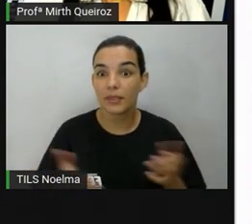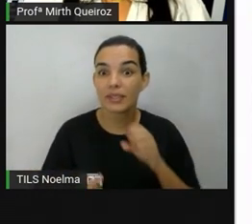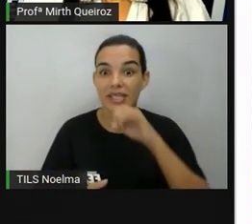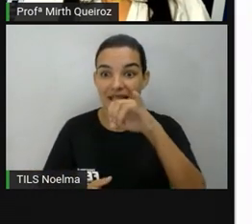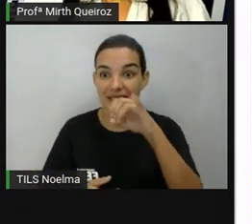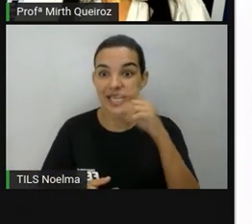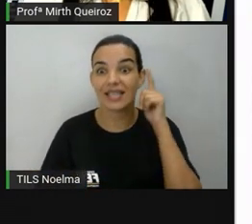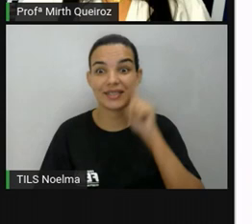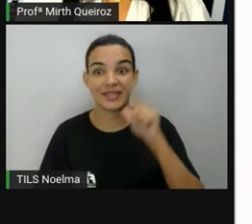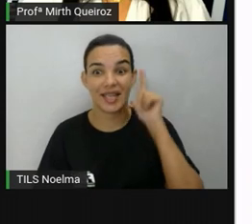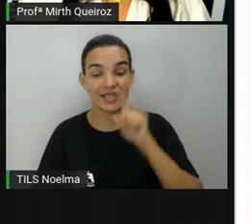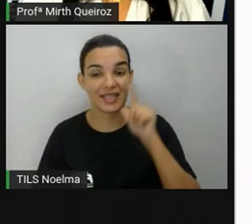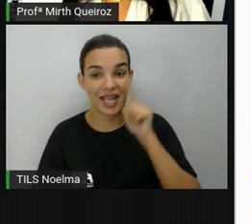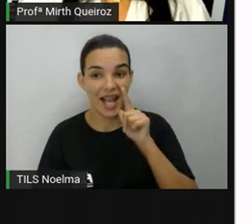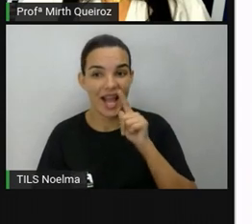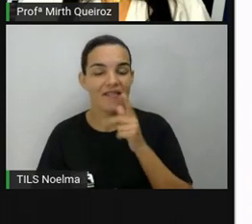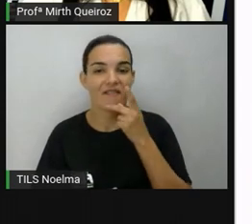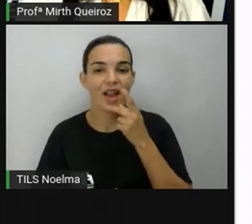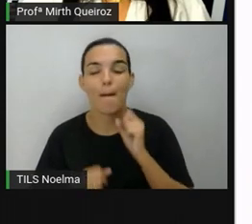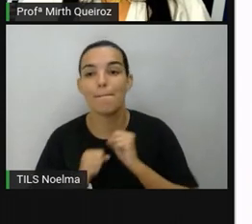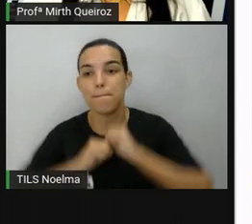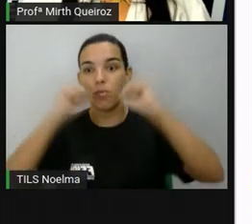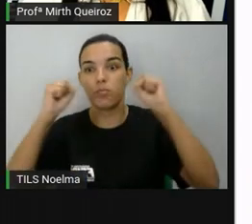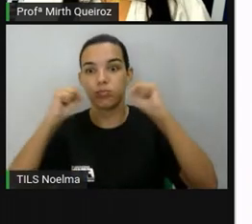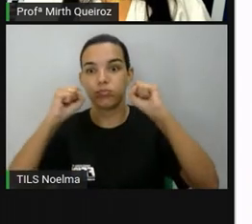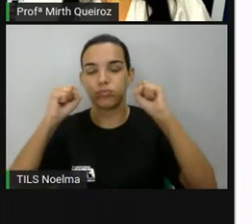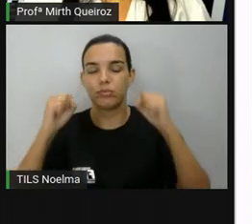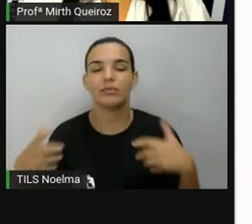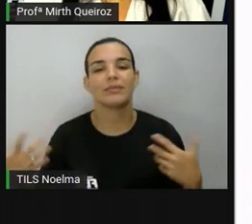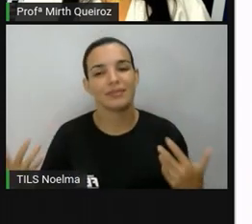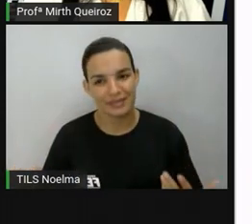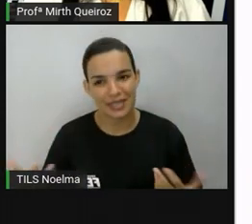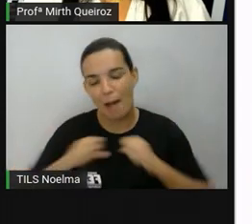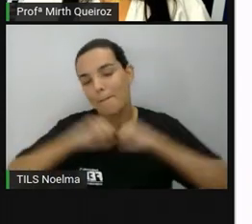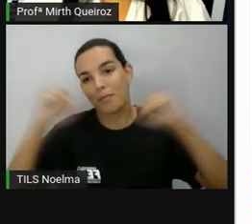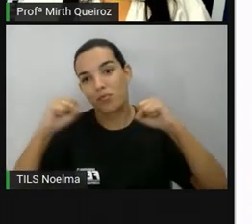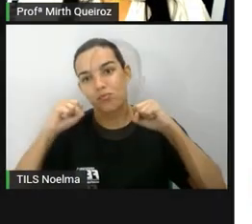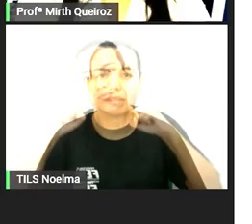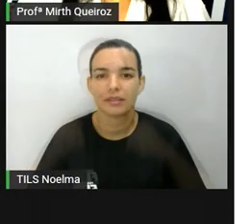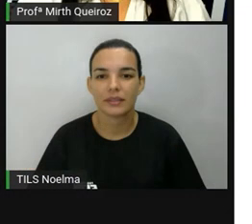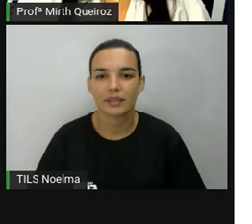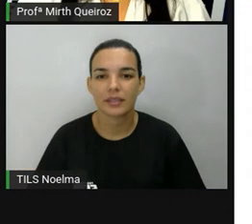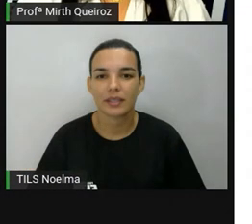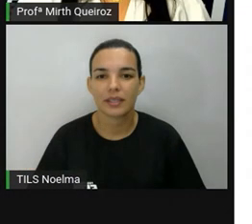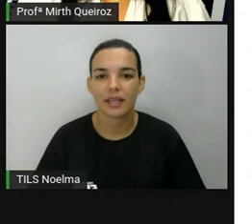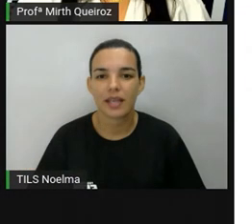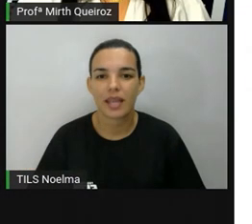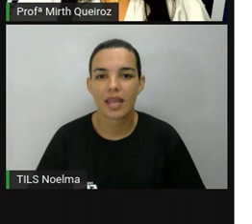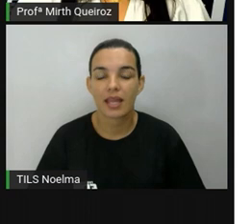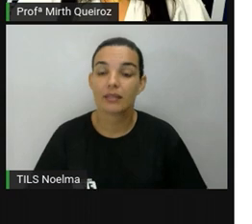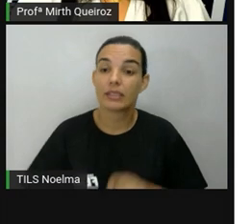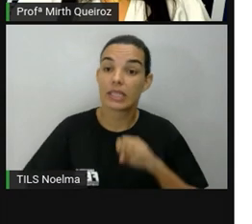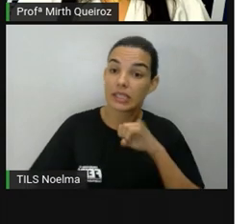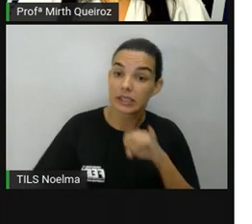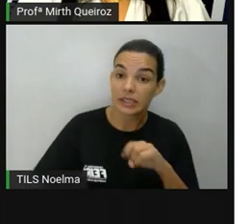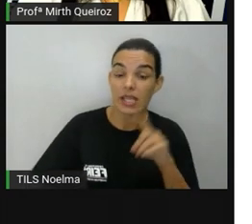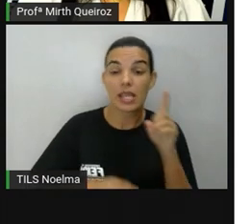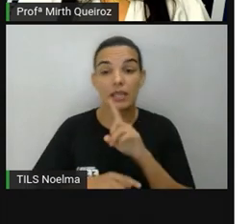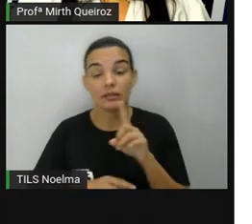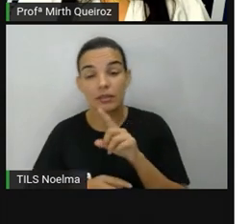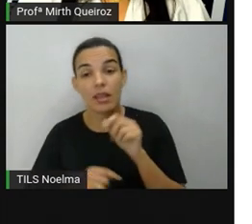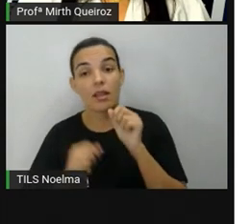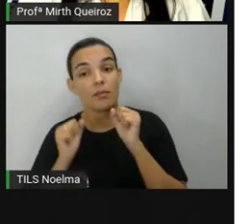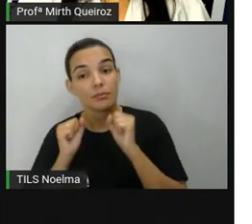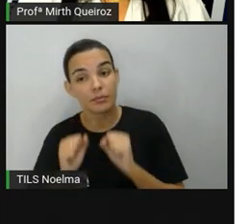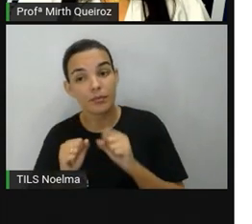acertar, aí vocês vão falar bomba, certo? E enquanto isso, vocês